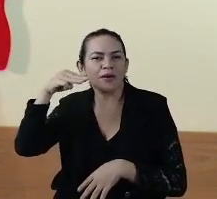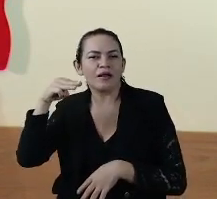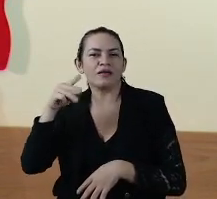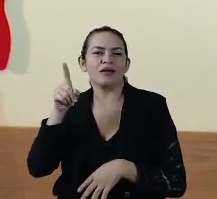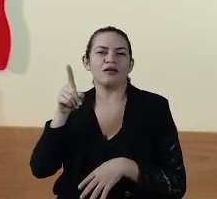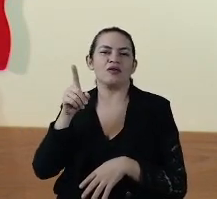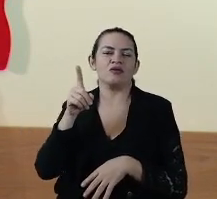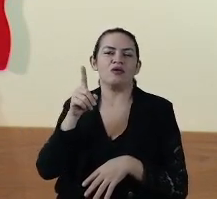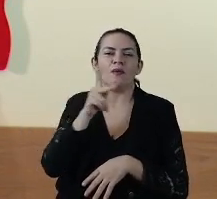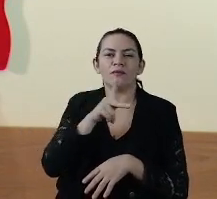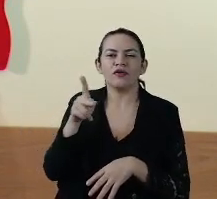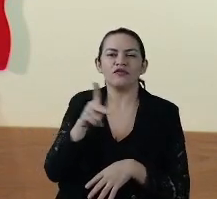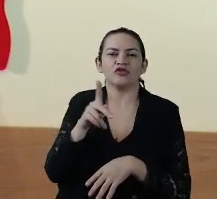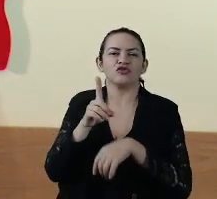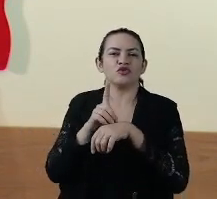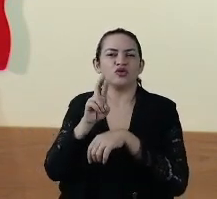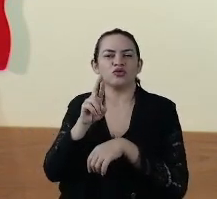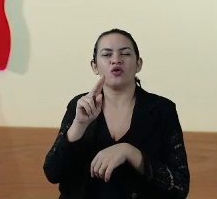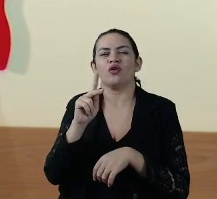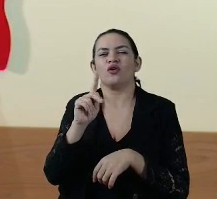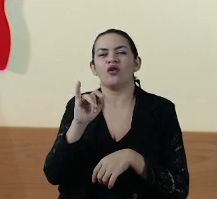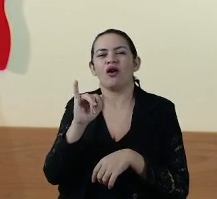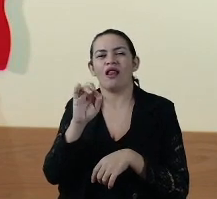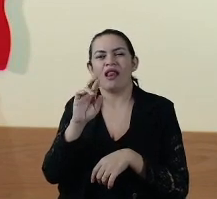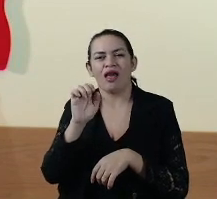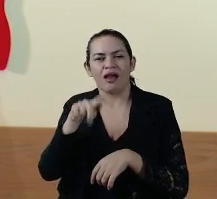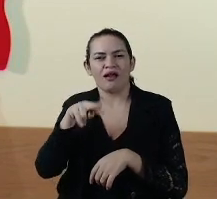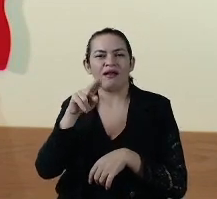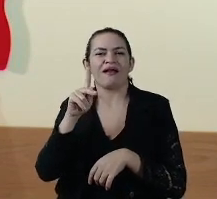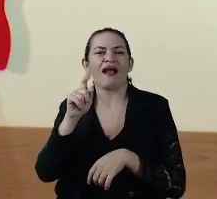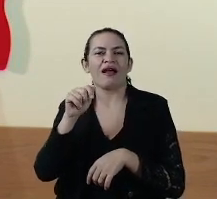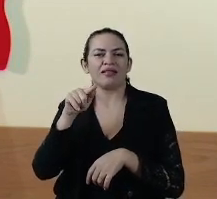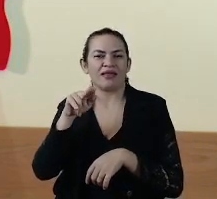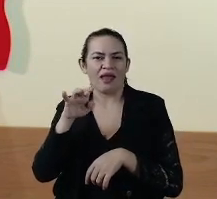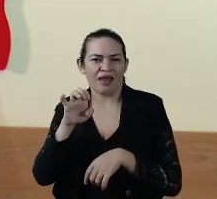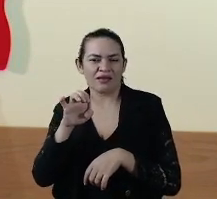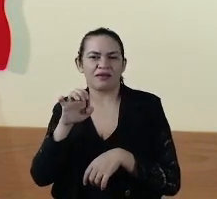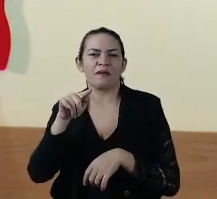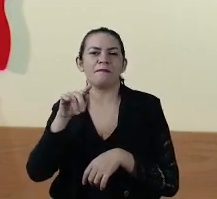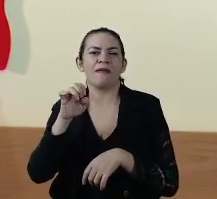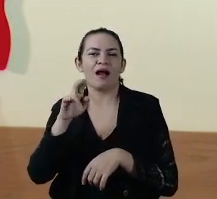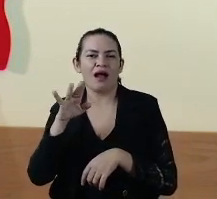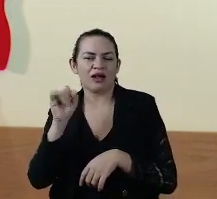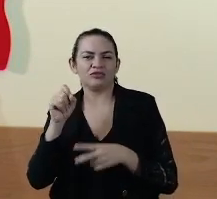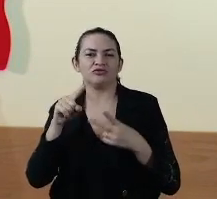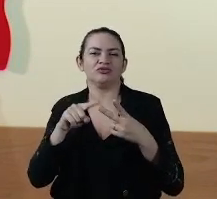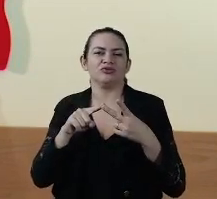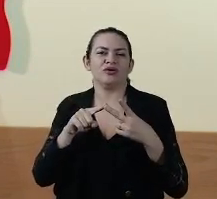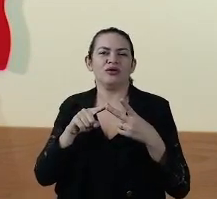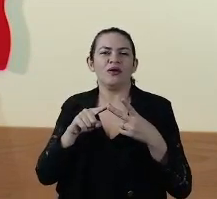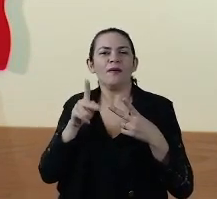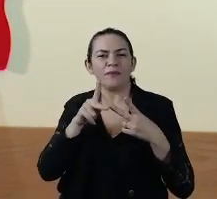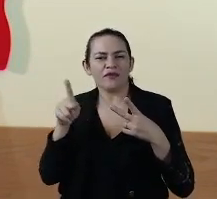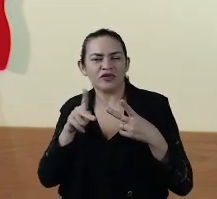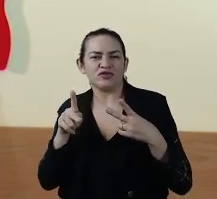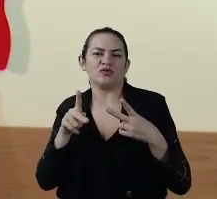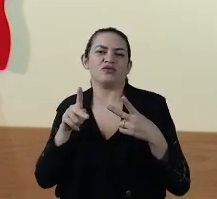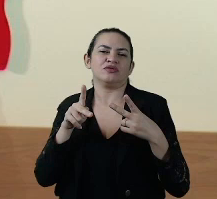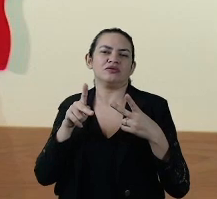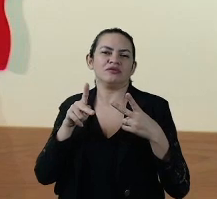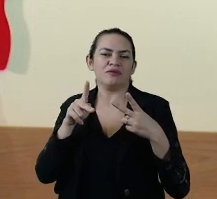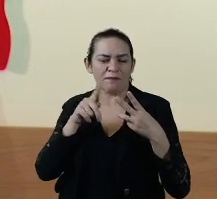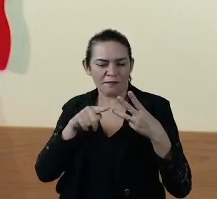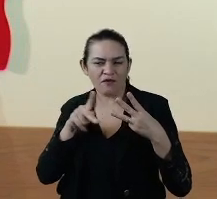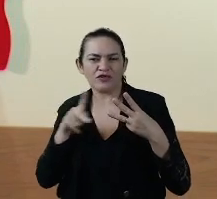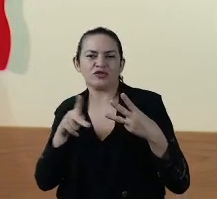professor doutor Allan Kardec Barros, professor doutor Nivaldo Munins, agora esses gráficos do doutor Iglesio, que vão na mesma